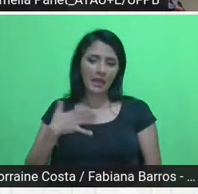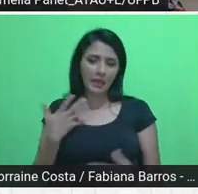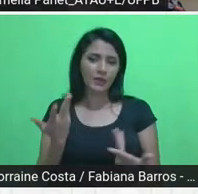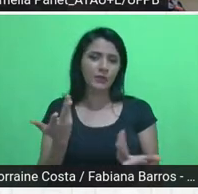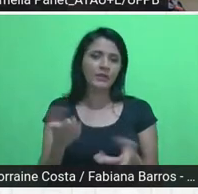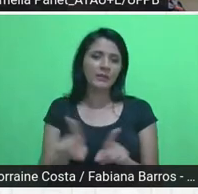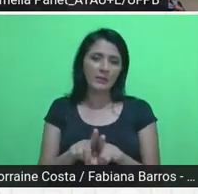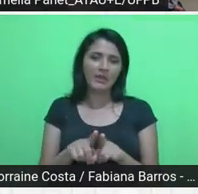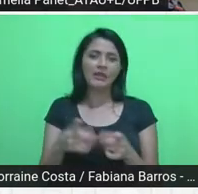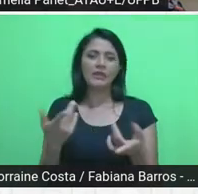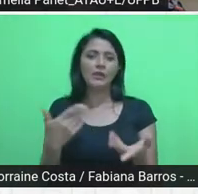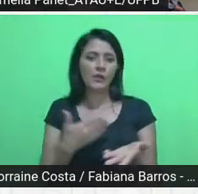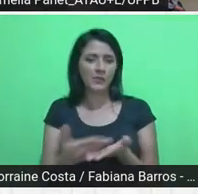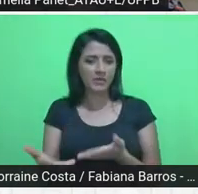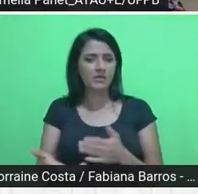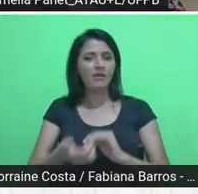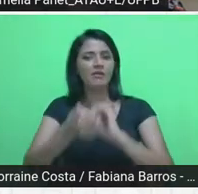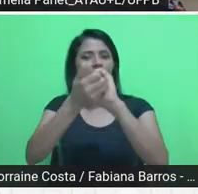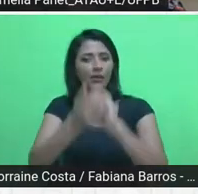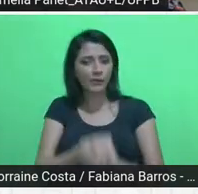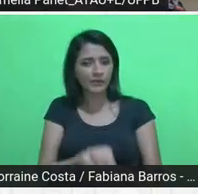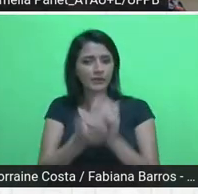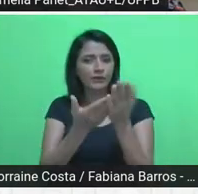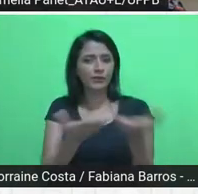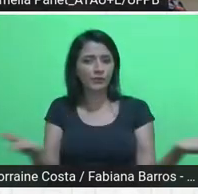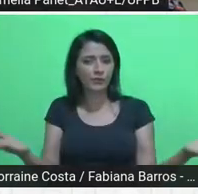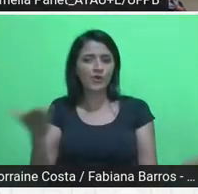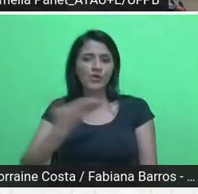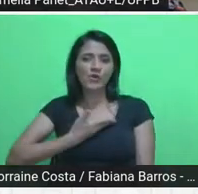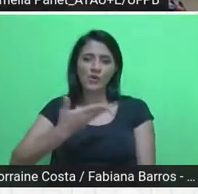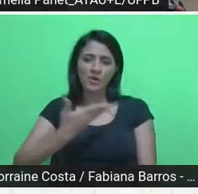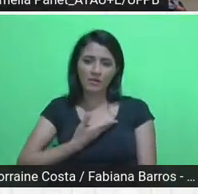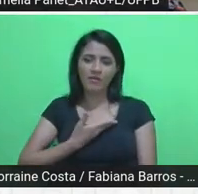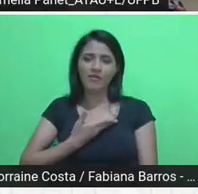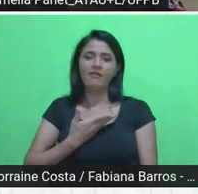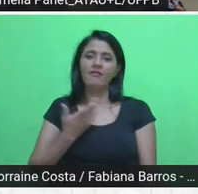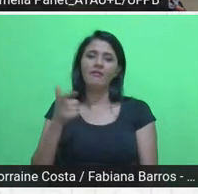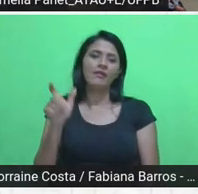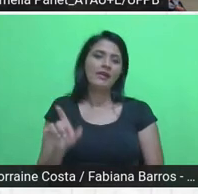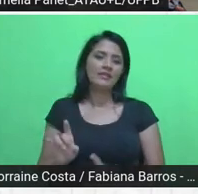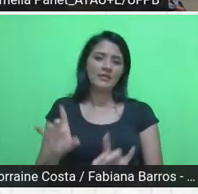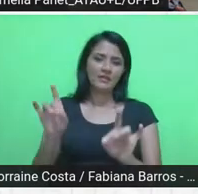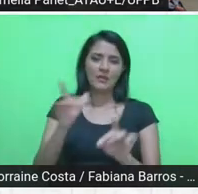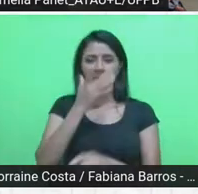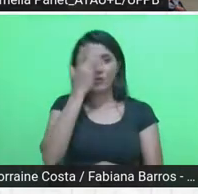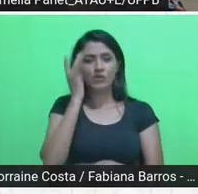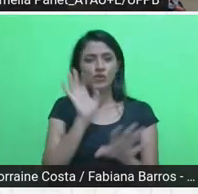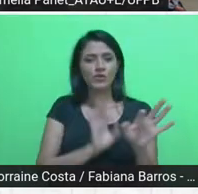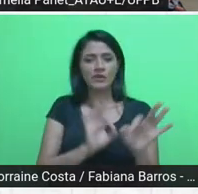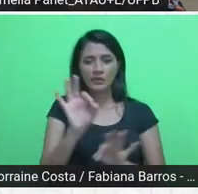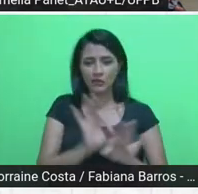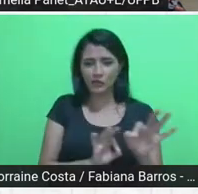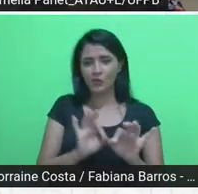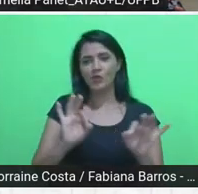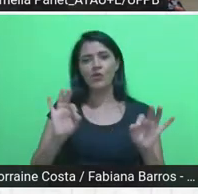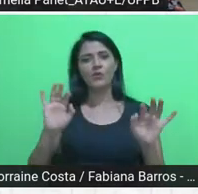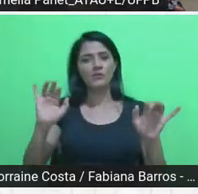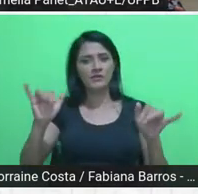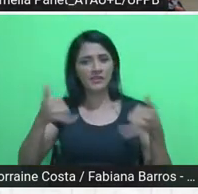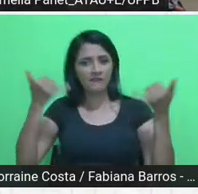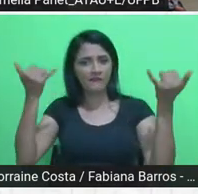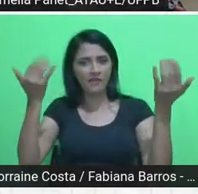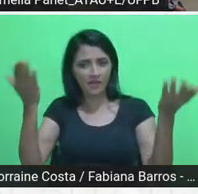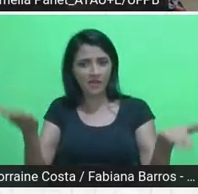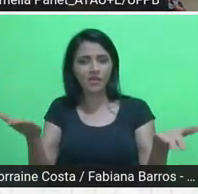saudando, né, os colegas, especialmente os organizadores desse evento tão, assim,